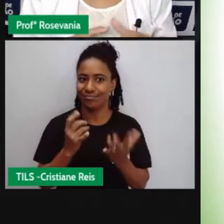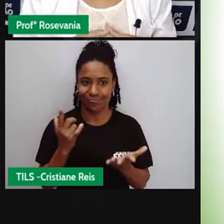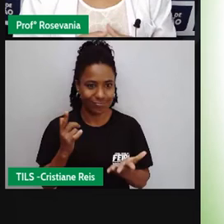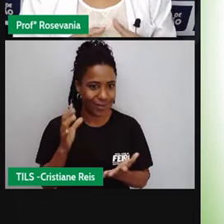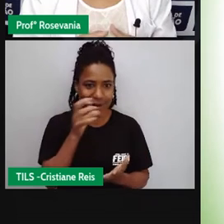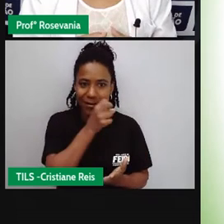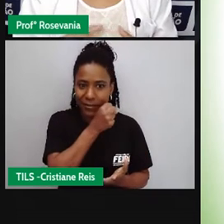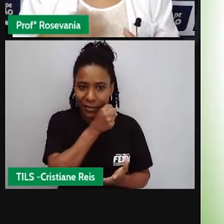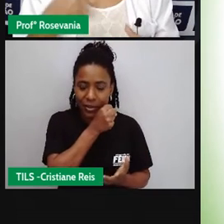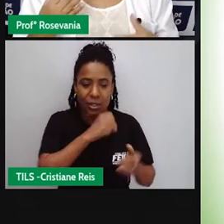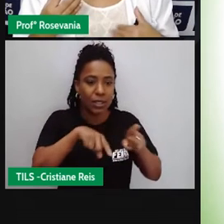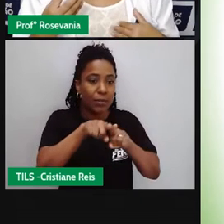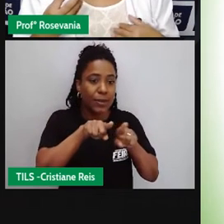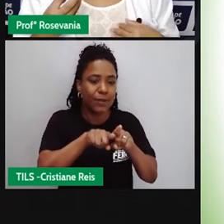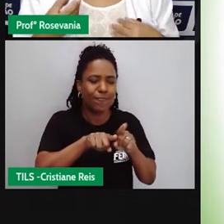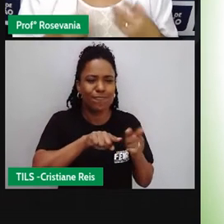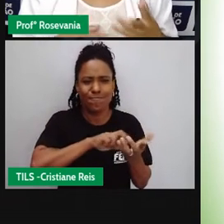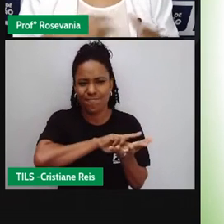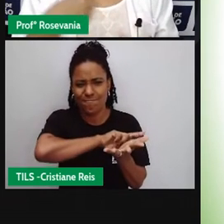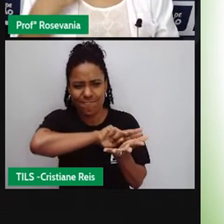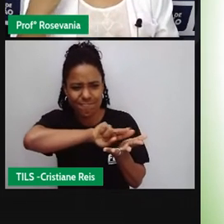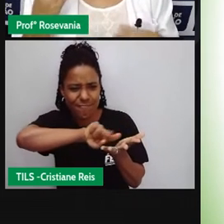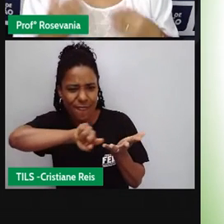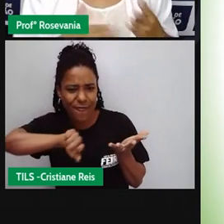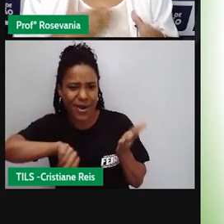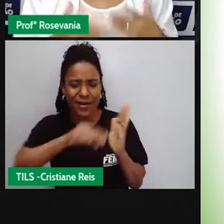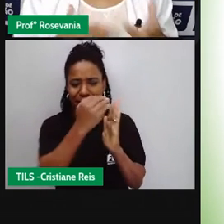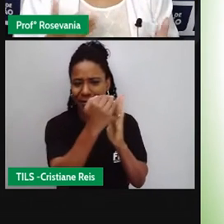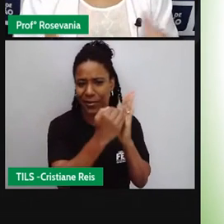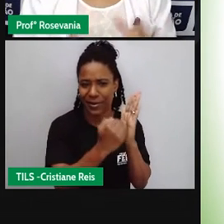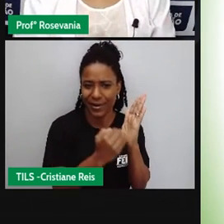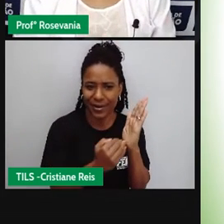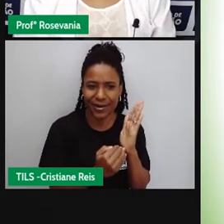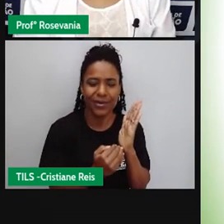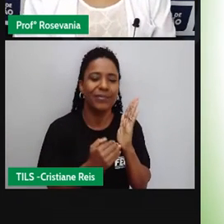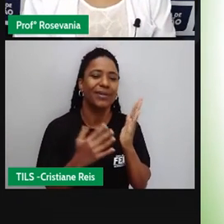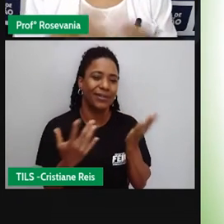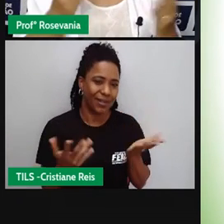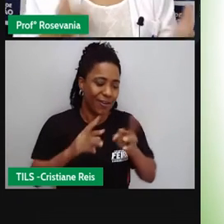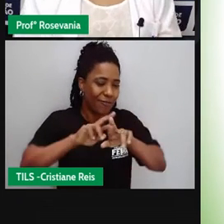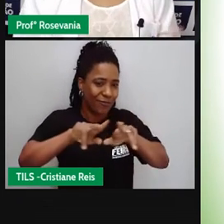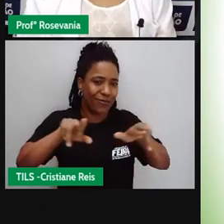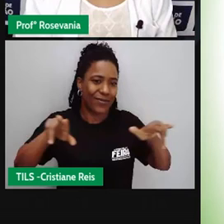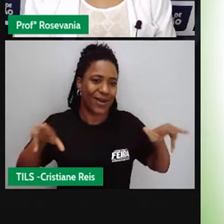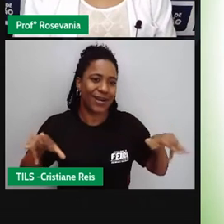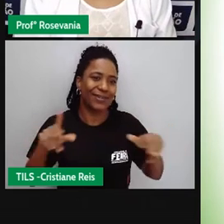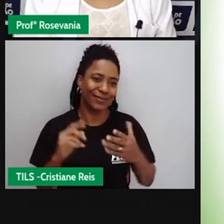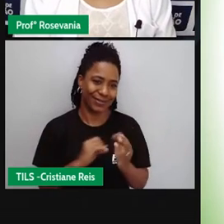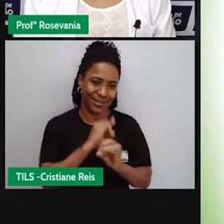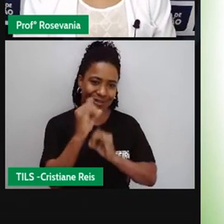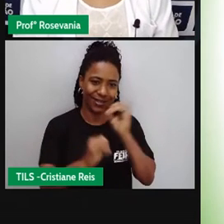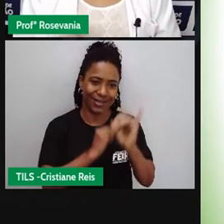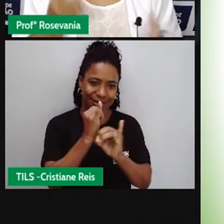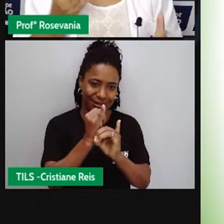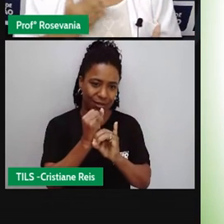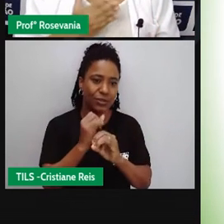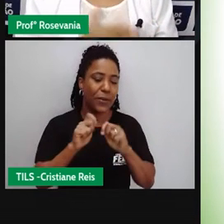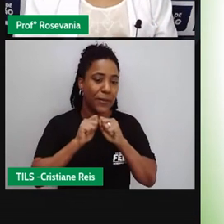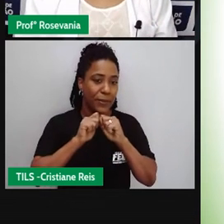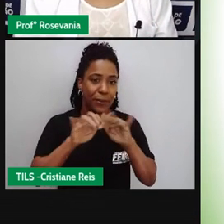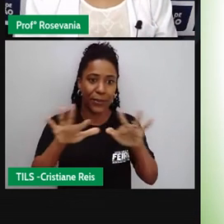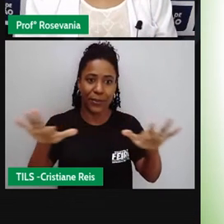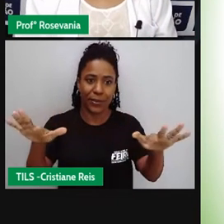de variedades, né, de programas, de produtos que você pode oferecer utilizando essa rede aí. E,